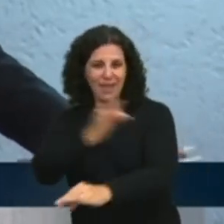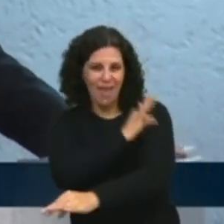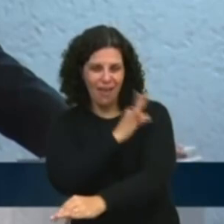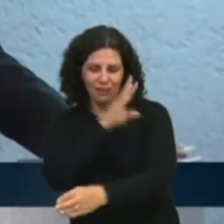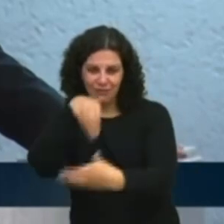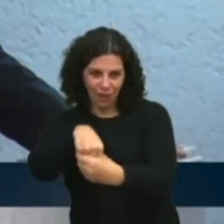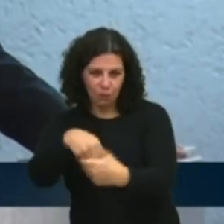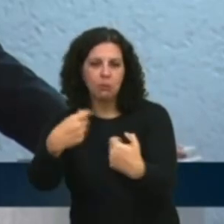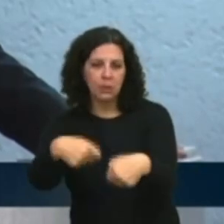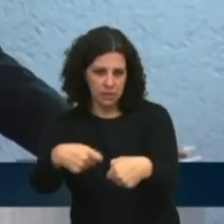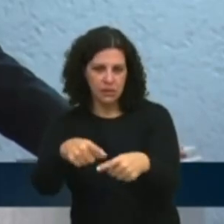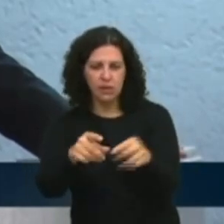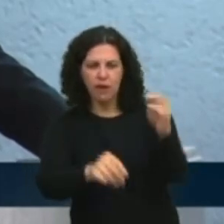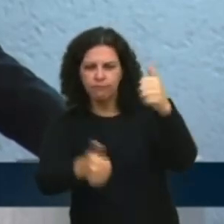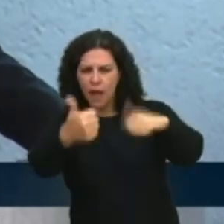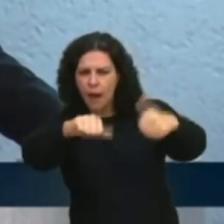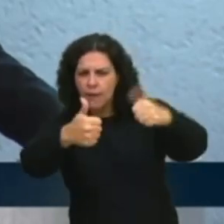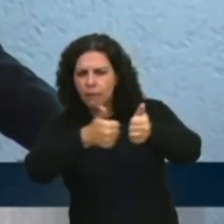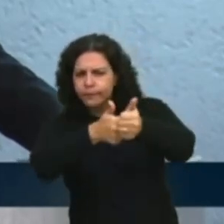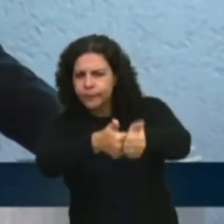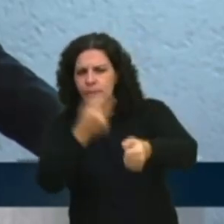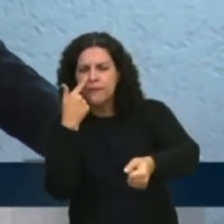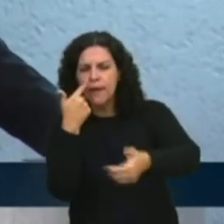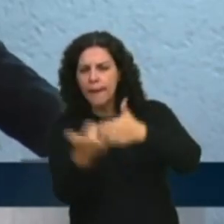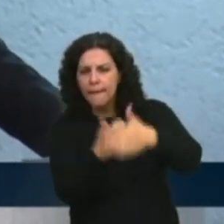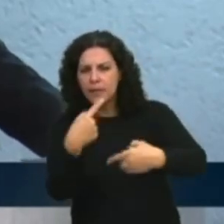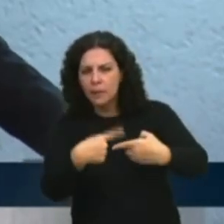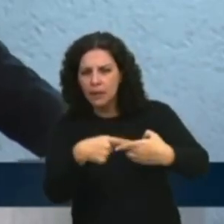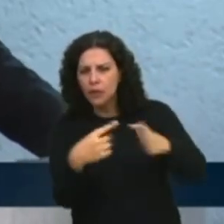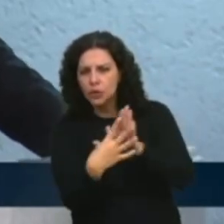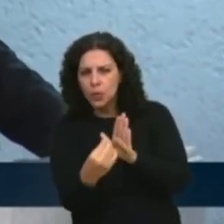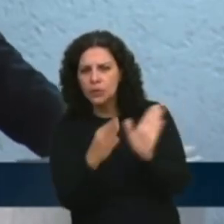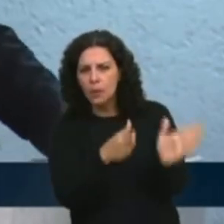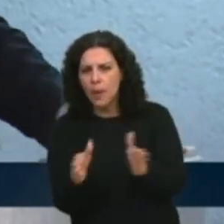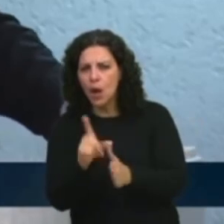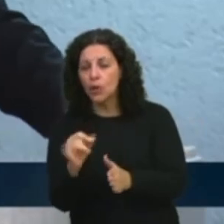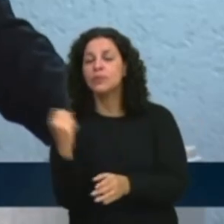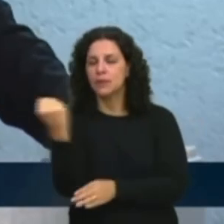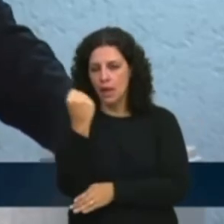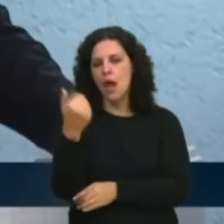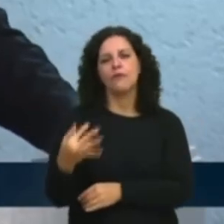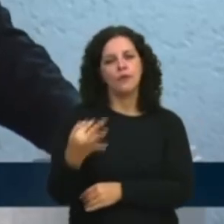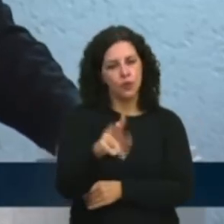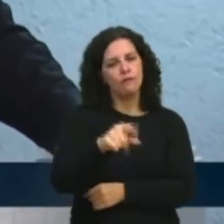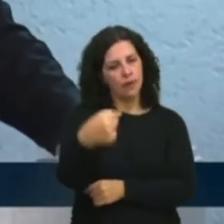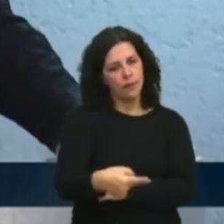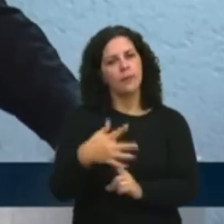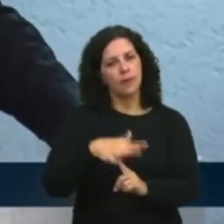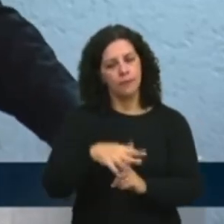um corpo técnico, que possa, de fato, acompanhar as concessões e as modelagens. Esse é um problema grave que nós estamos enfrentando.